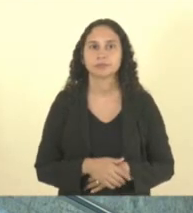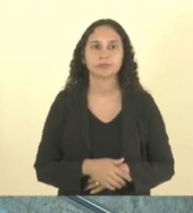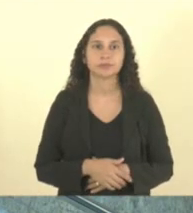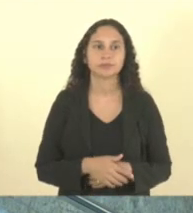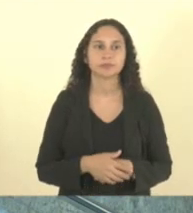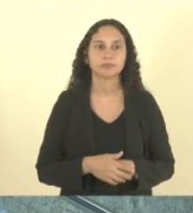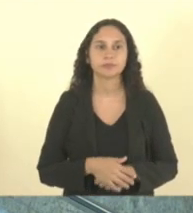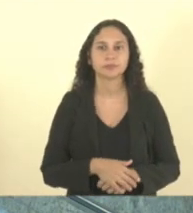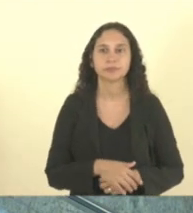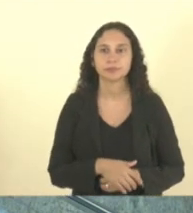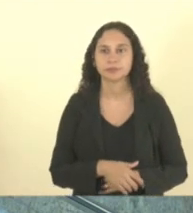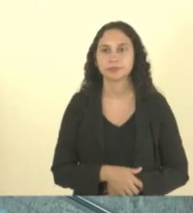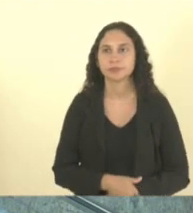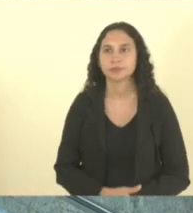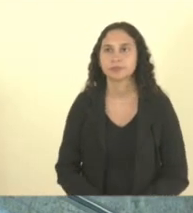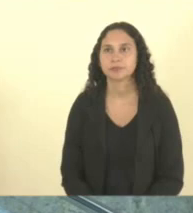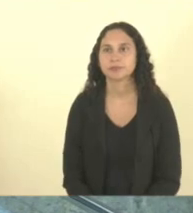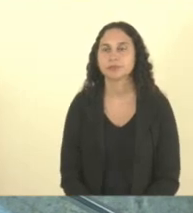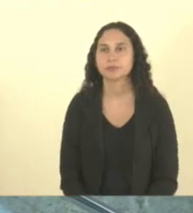Amém.